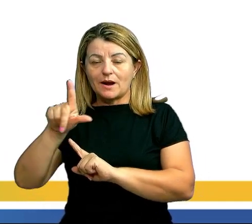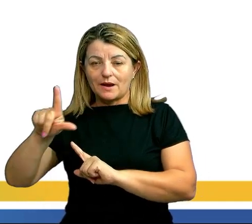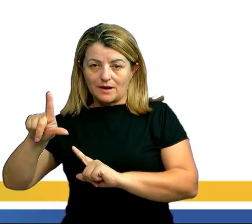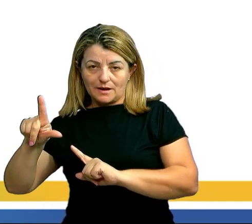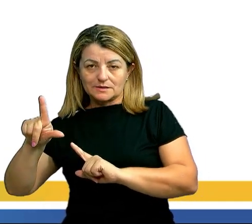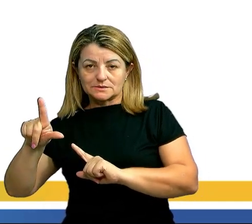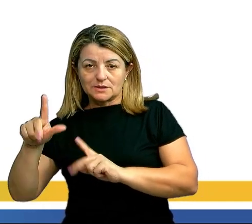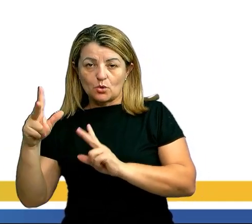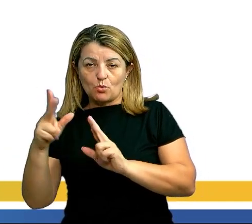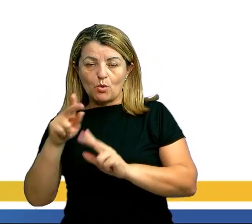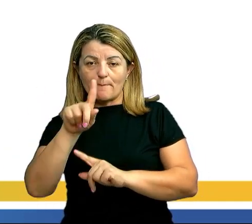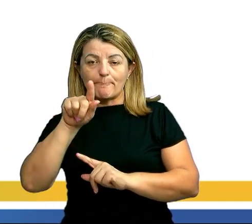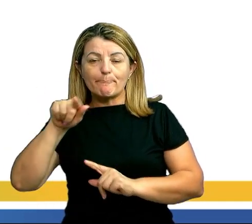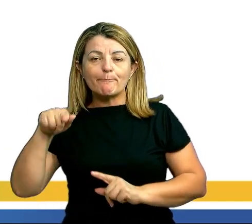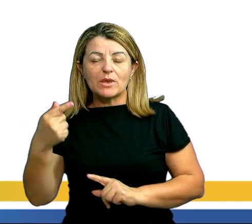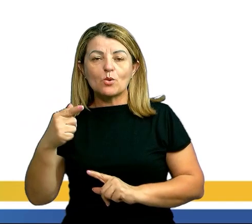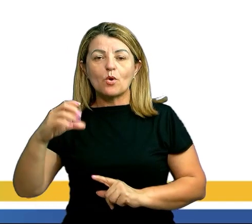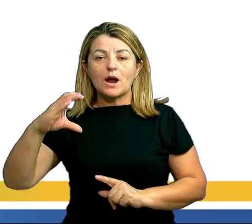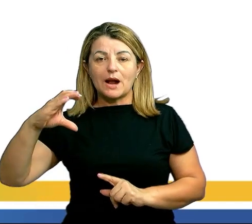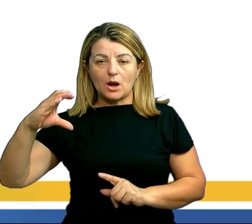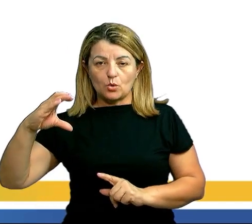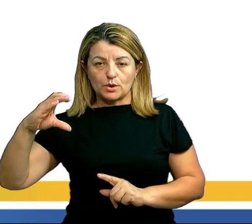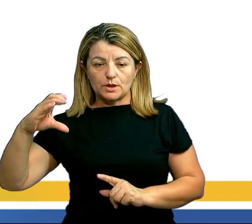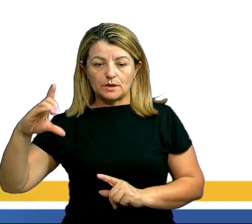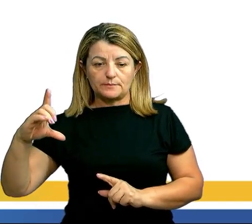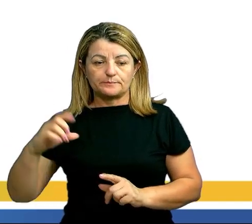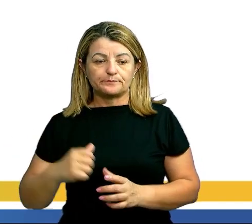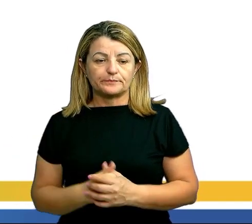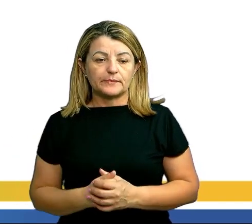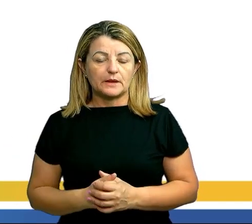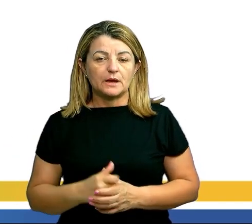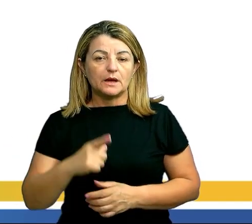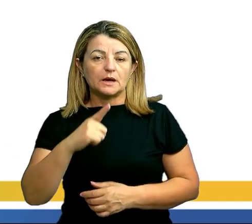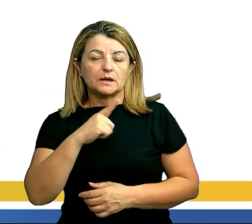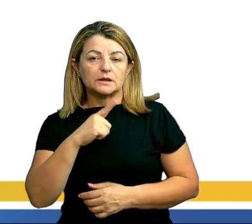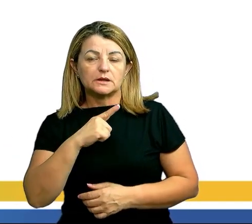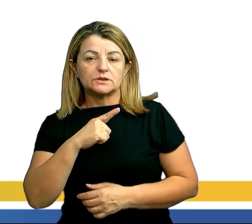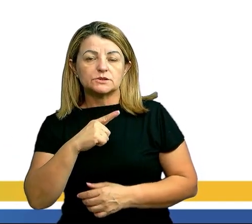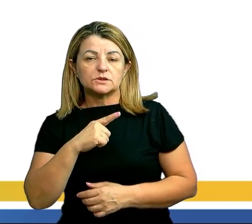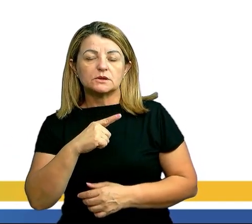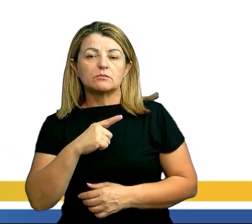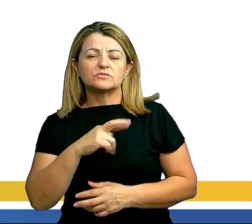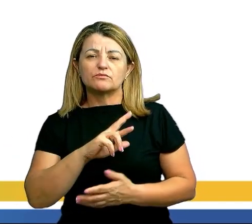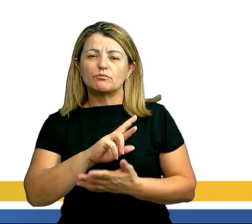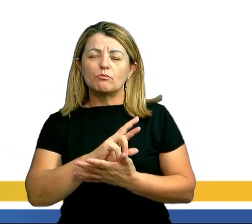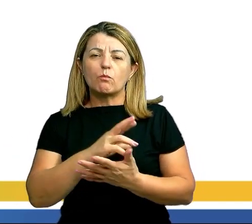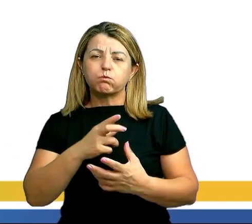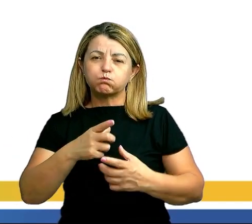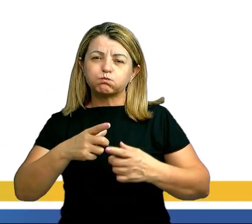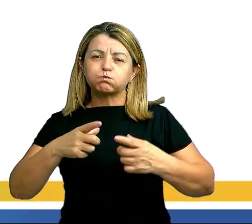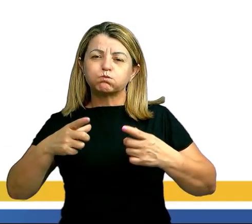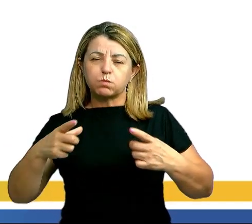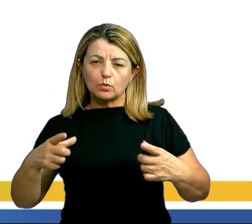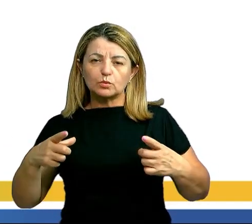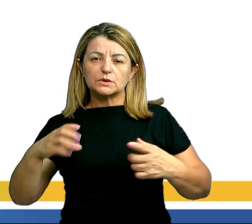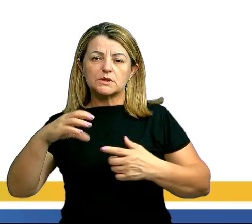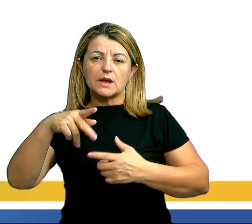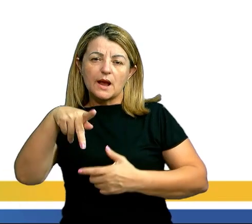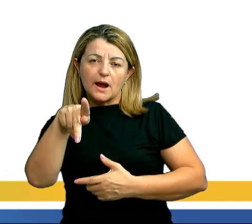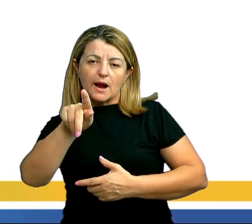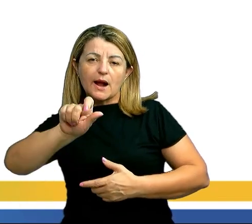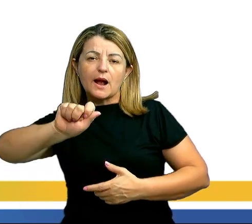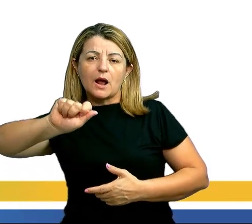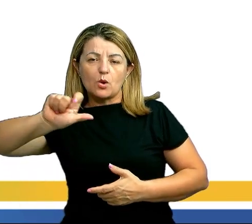a 1.000 calorias. Também podemos chamar essa quilocaloria de grandes calorias. Então, quando o médico fala, ou o